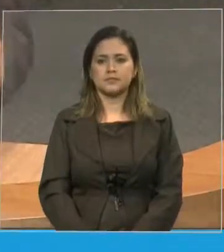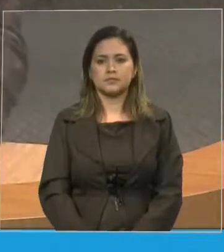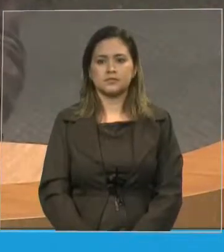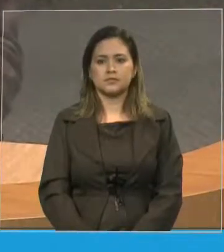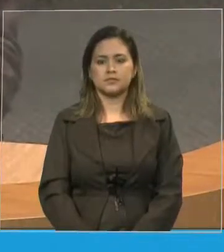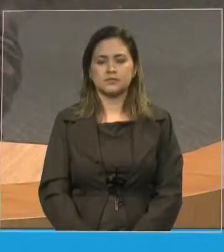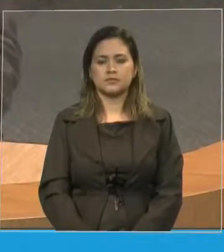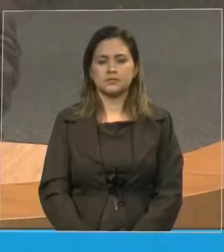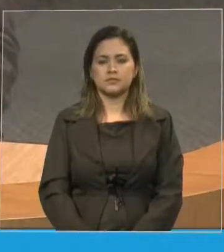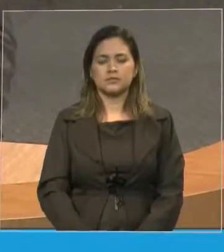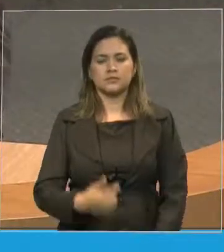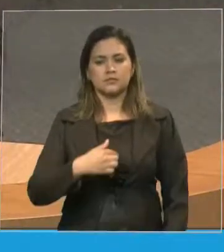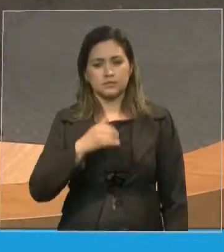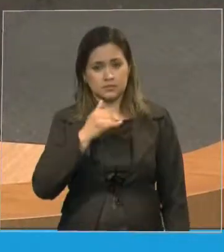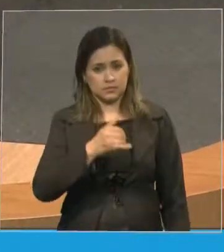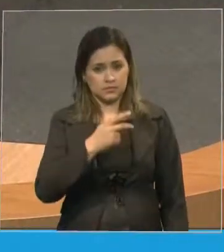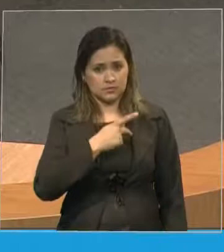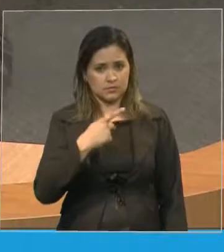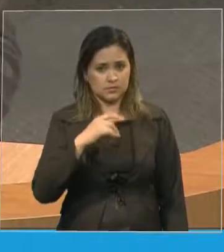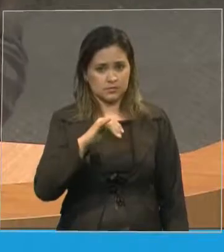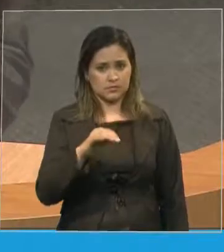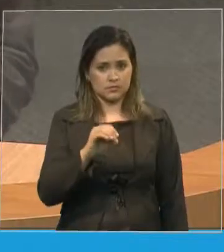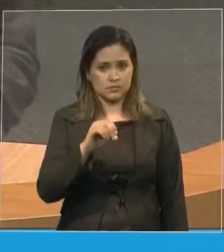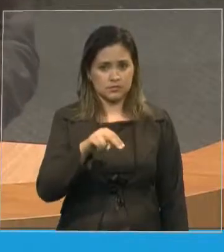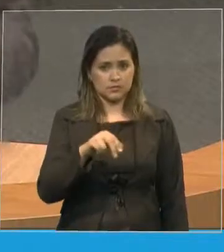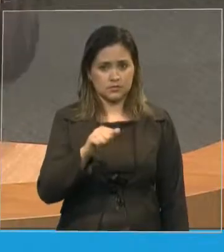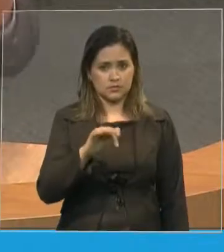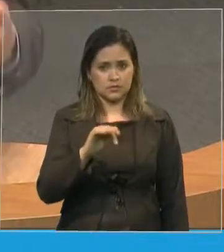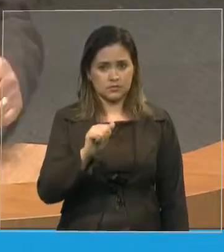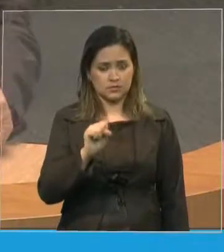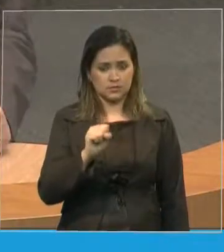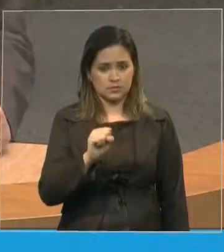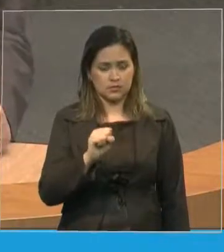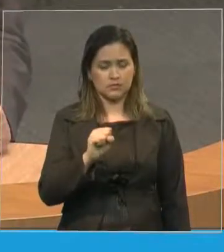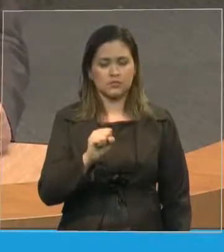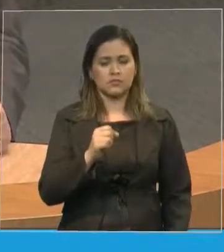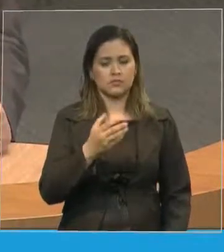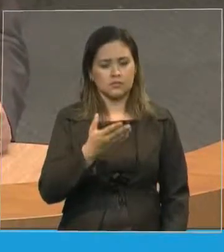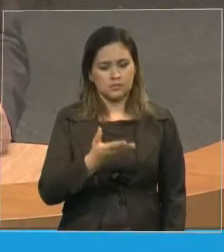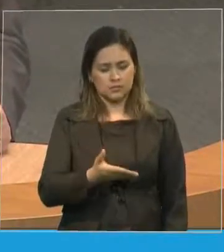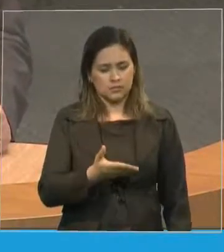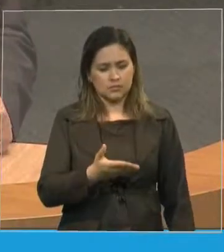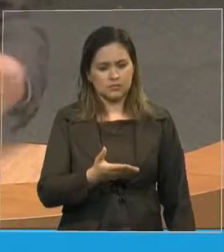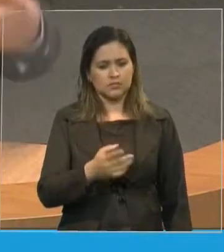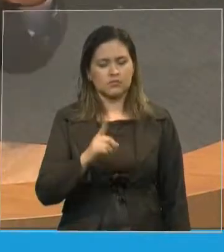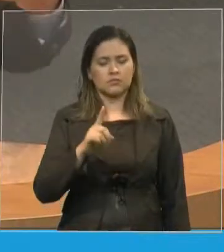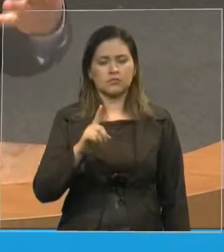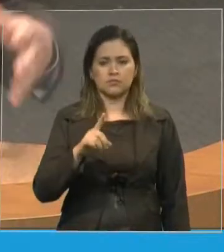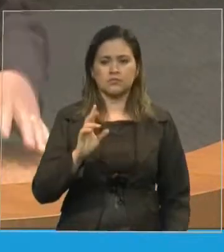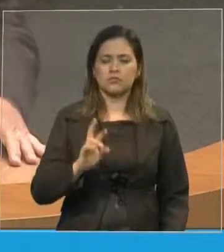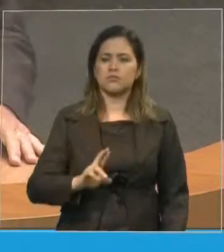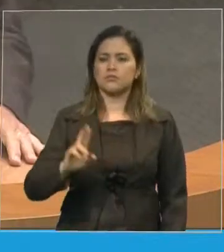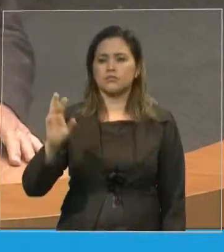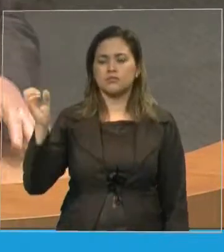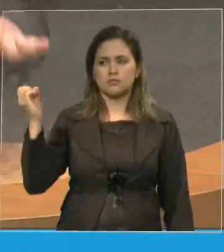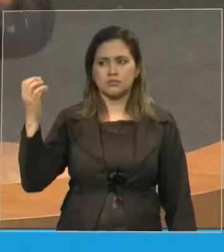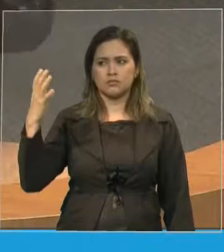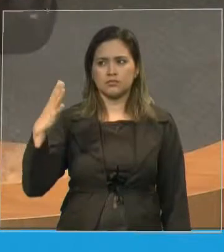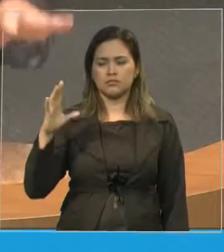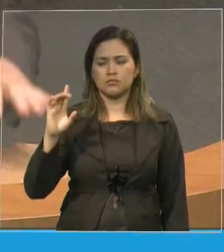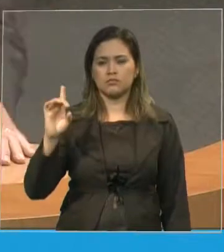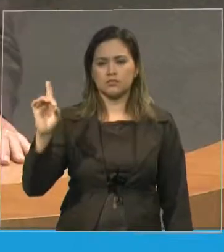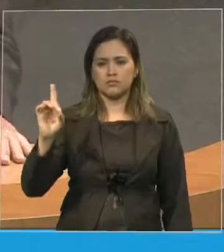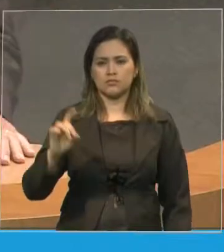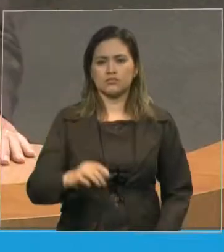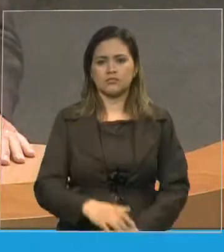pastor Jonatas e digo para ele pastor você é graça pura você é graça pura você se